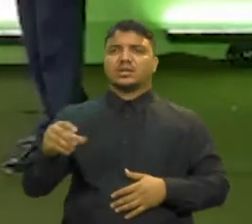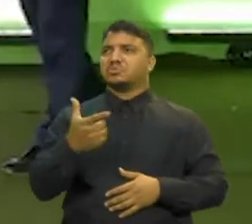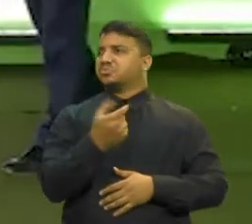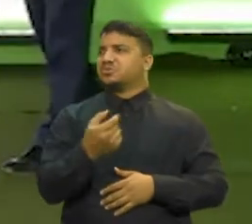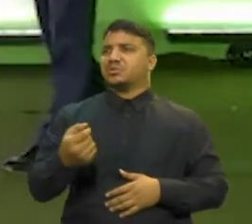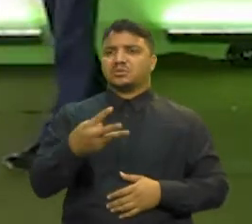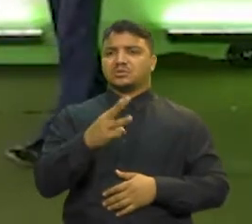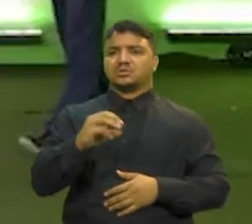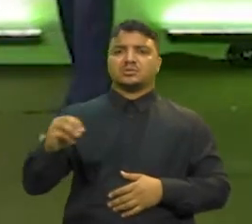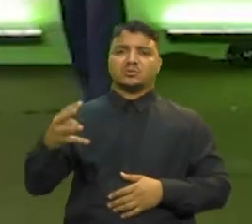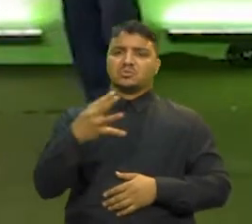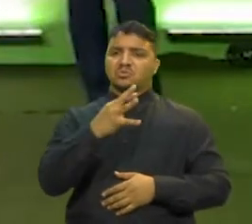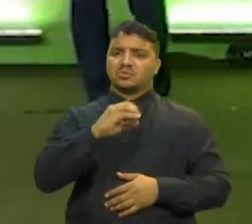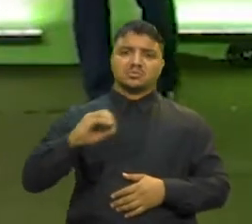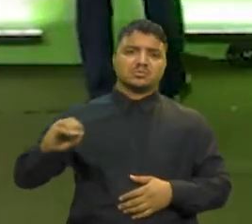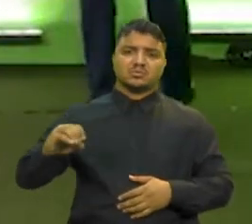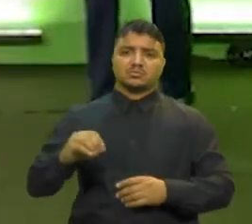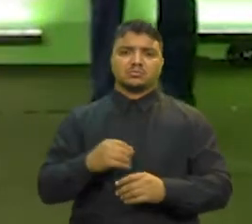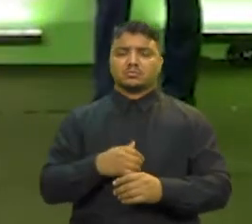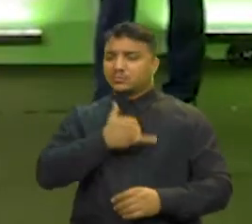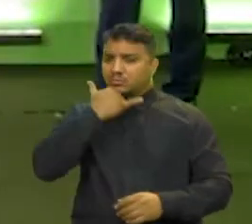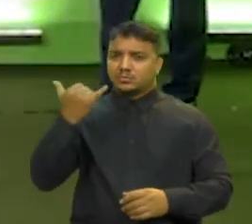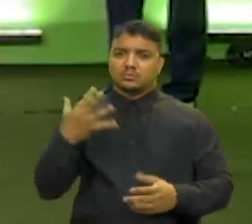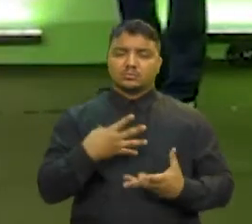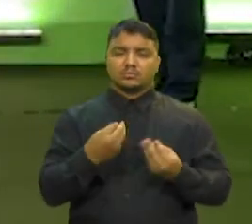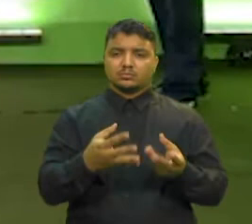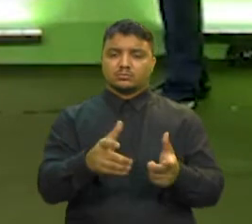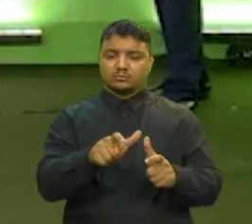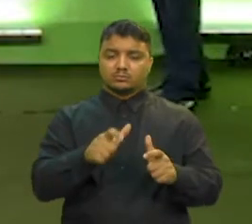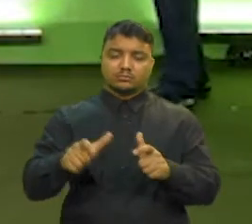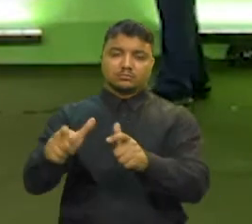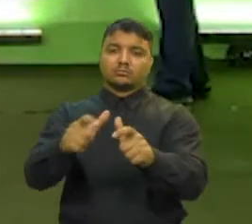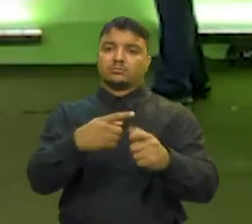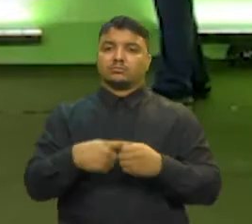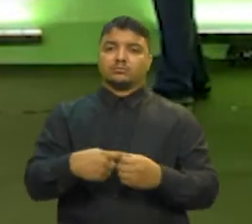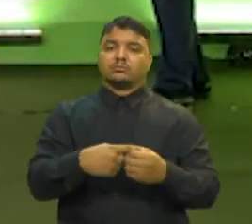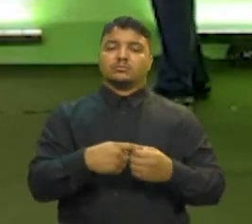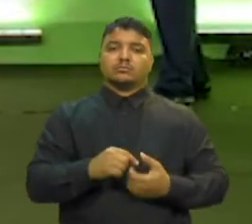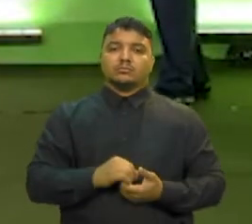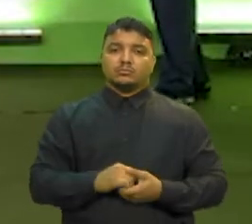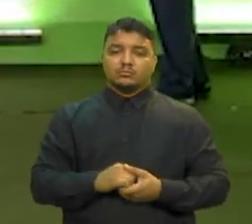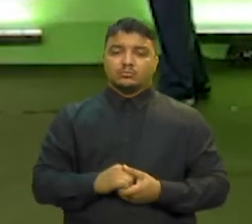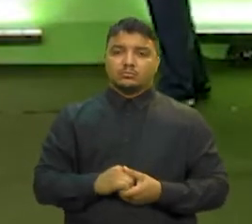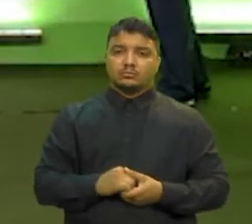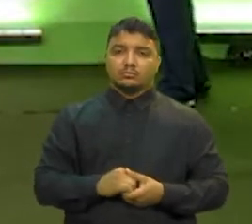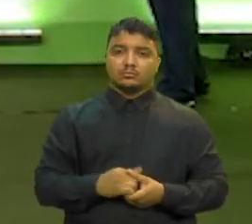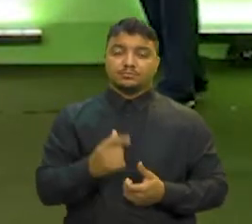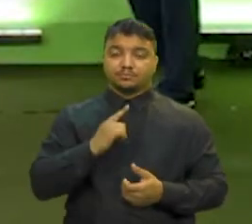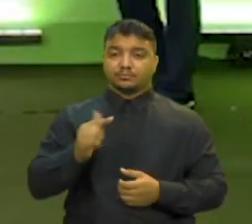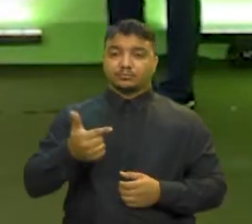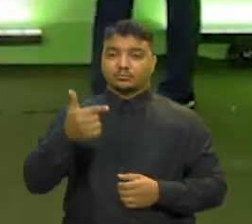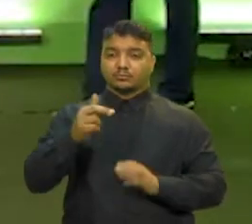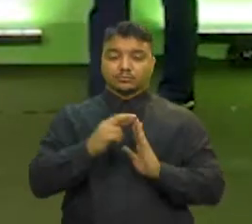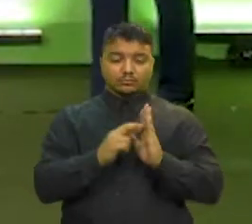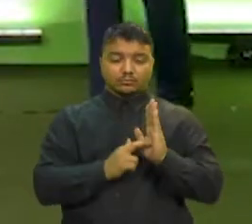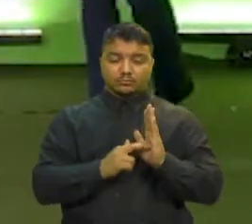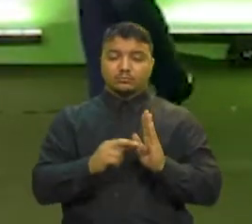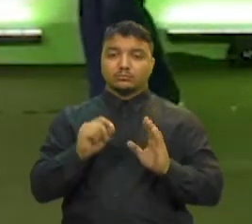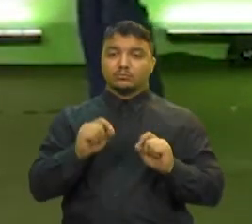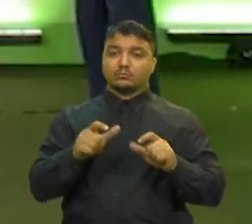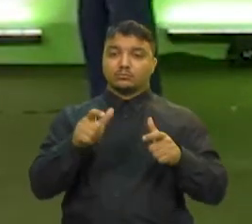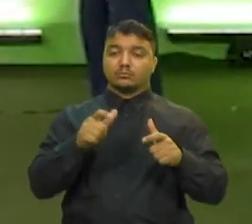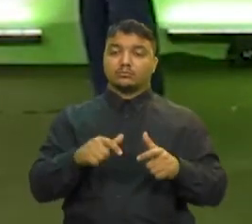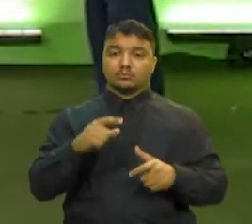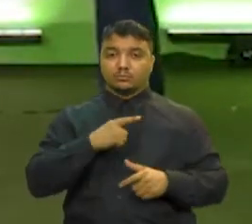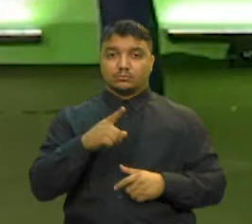pode ser 300 Pode ser 400 carteiras disponíveis para cada município O segundo critério é o município possuir